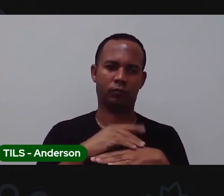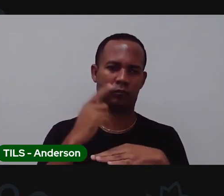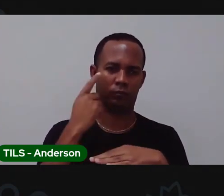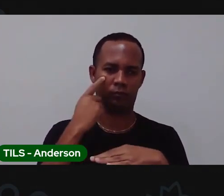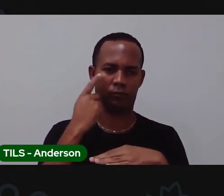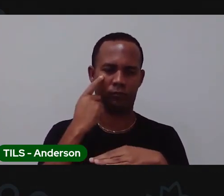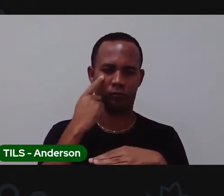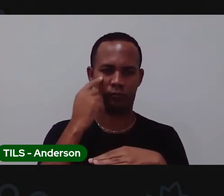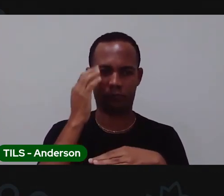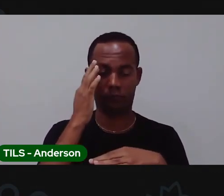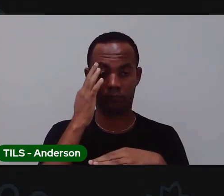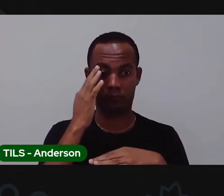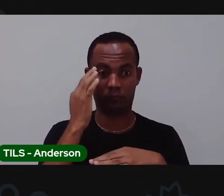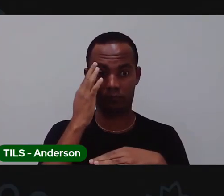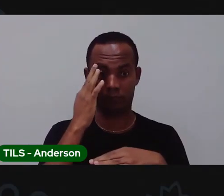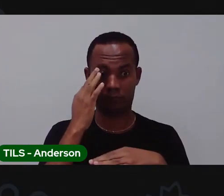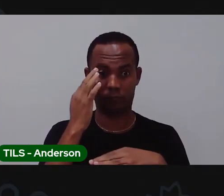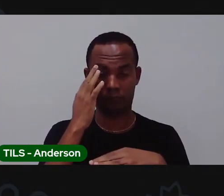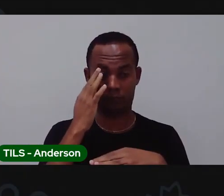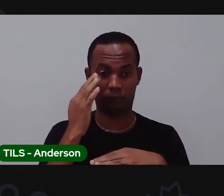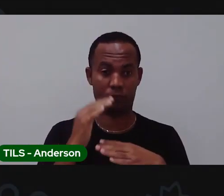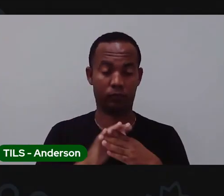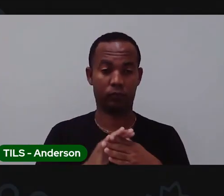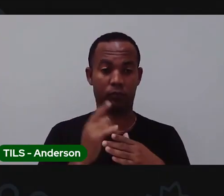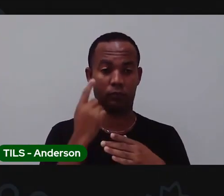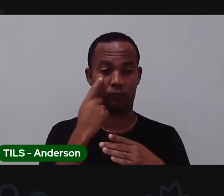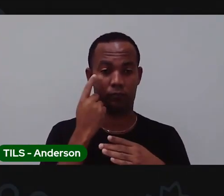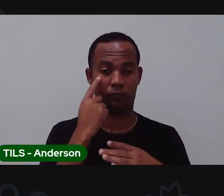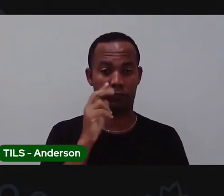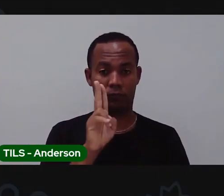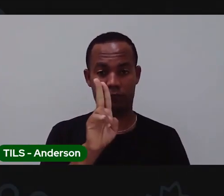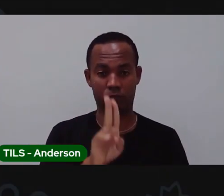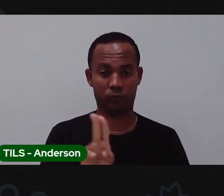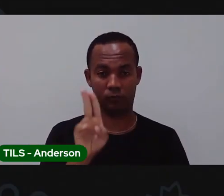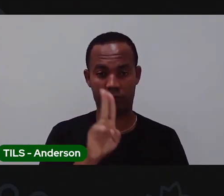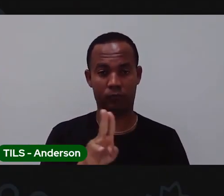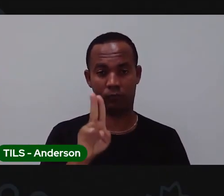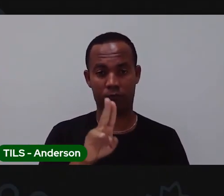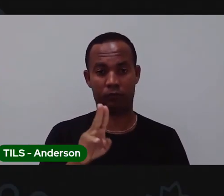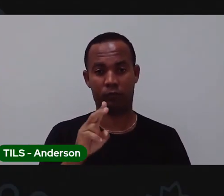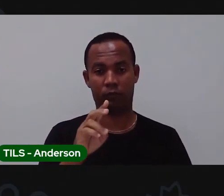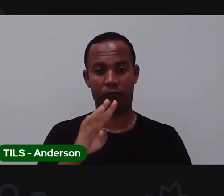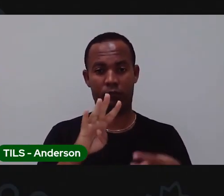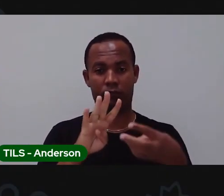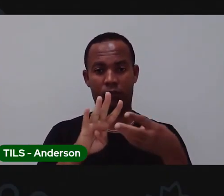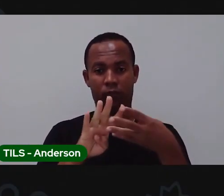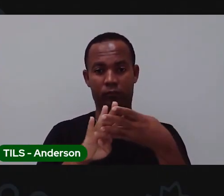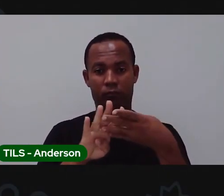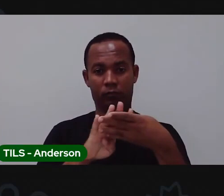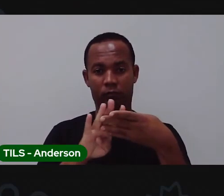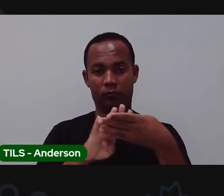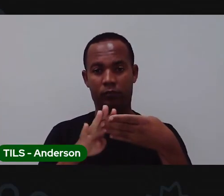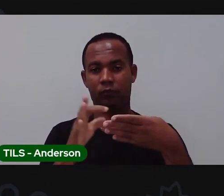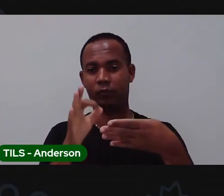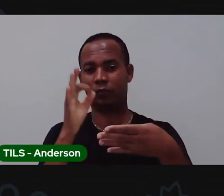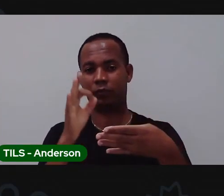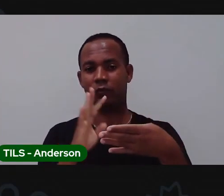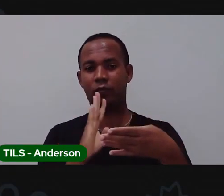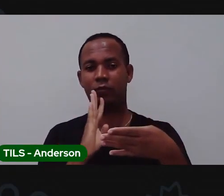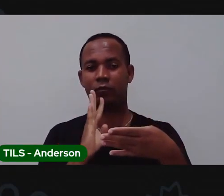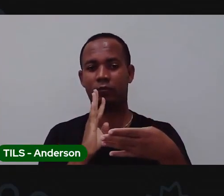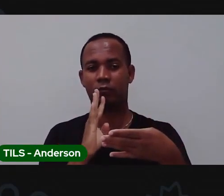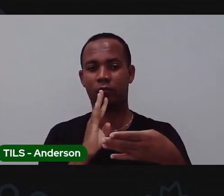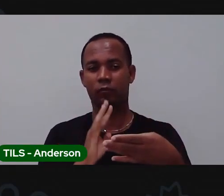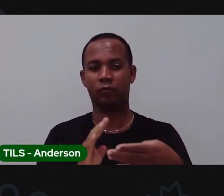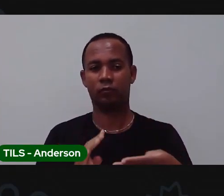vai fazer um experimento para vocês primeiro ela vai usar esse filtro aqui certo é um filtro de café e aí aqui ela